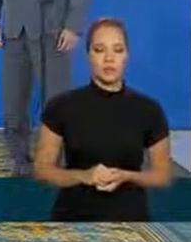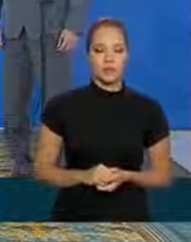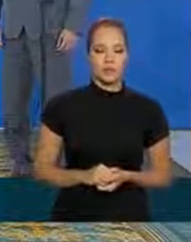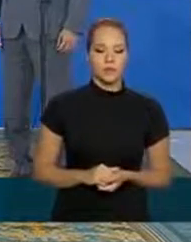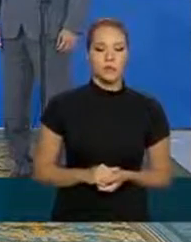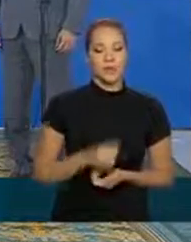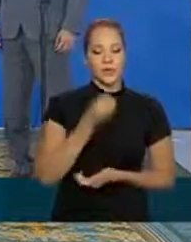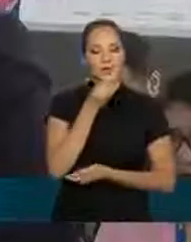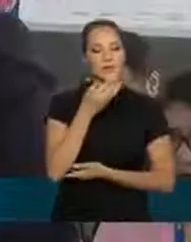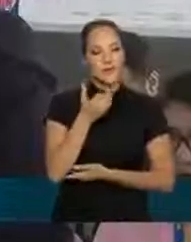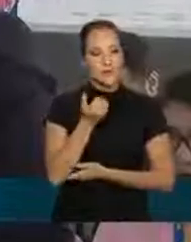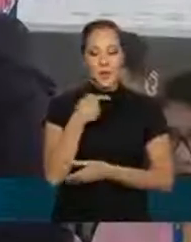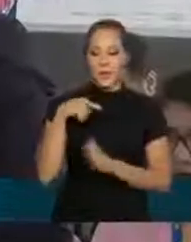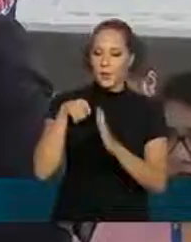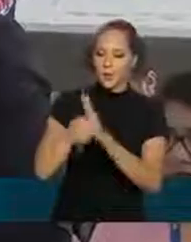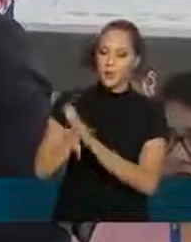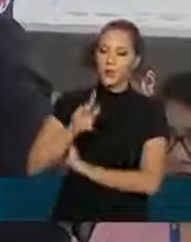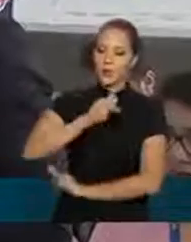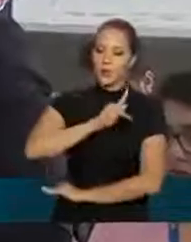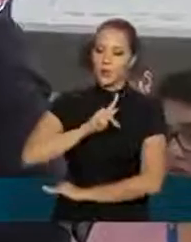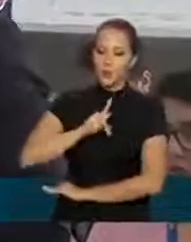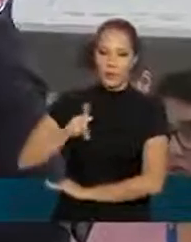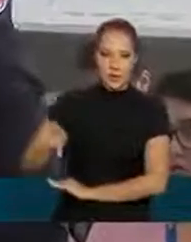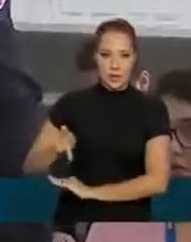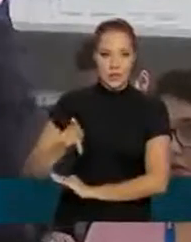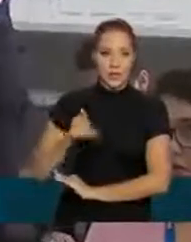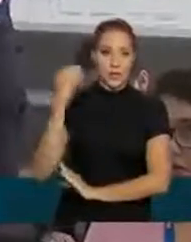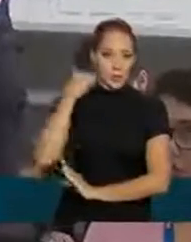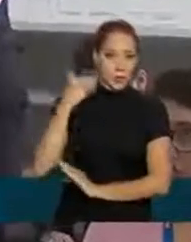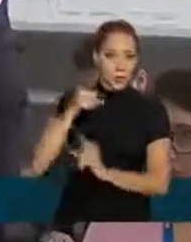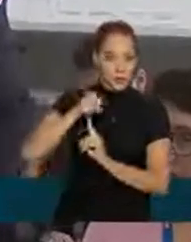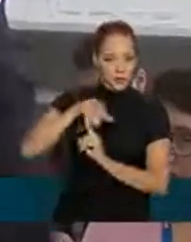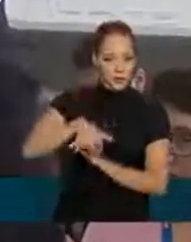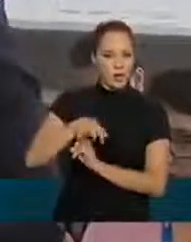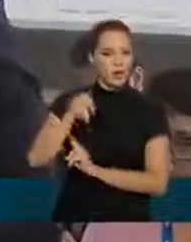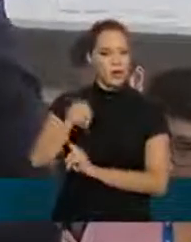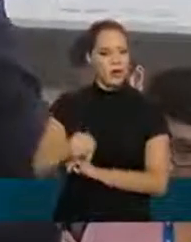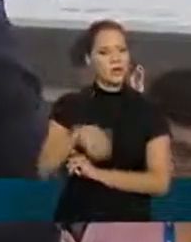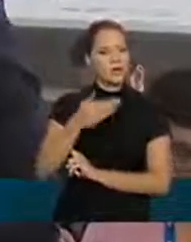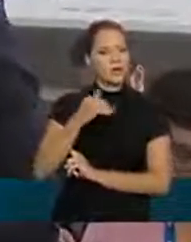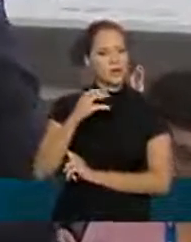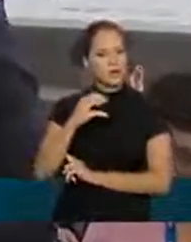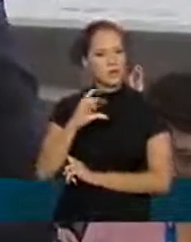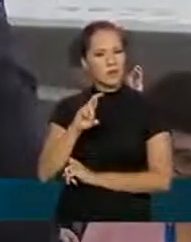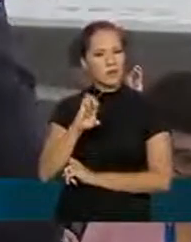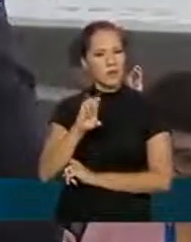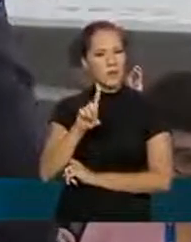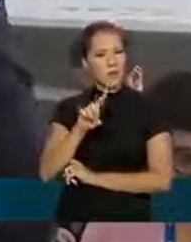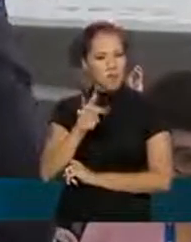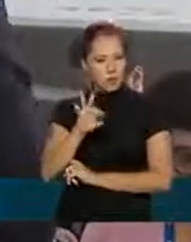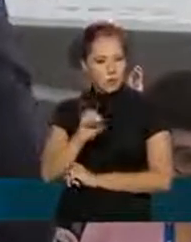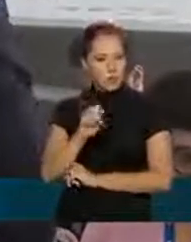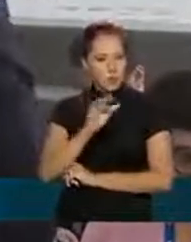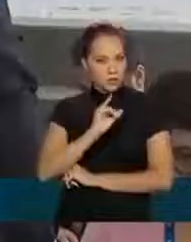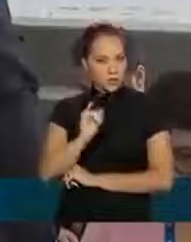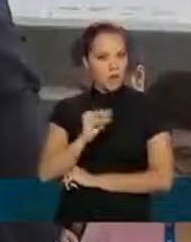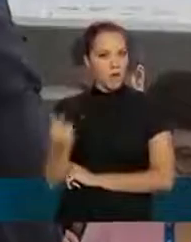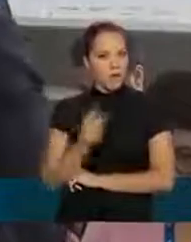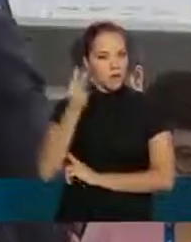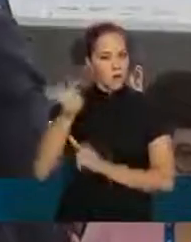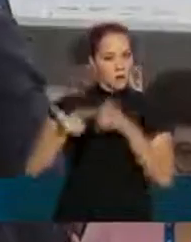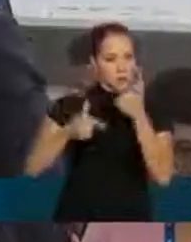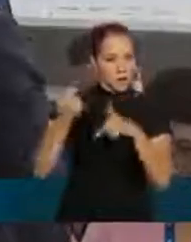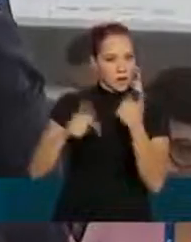tudo bem pergunta para o presidente do Banco Central essa linha de crédito anunciada há pouco pelo senhor ela vale para os